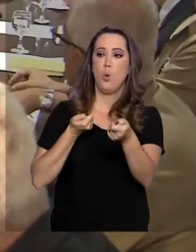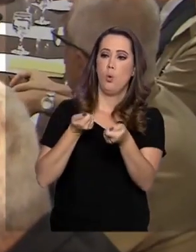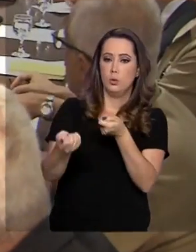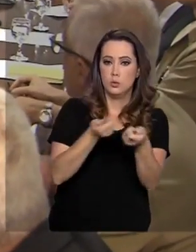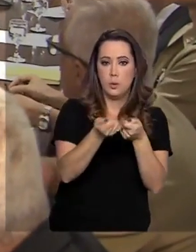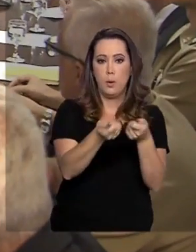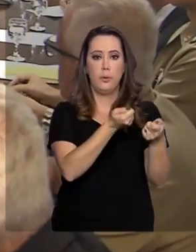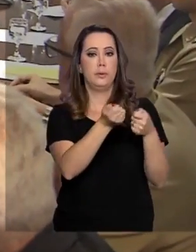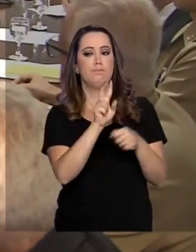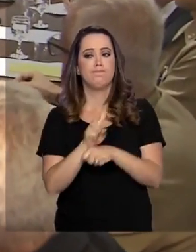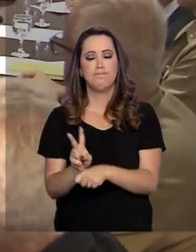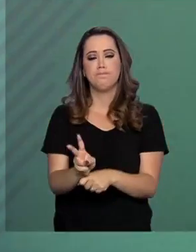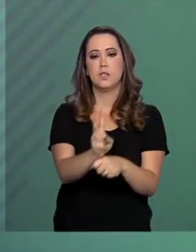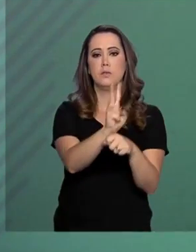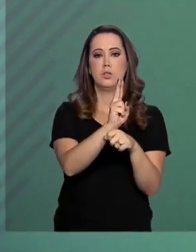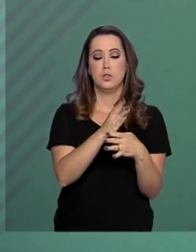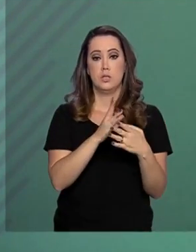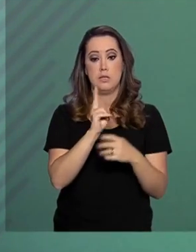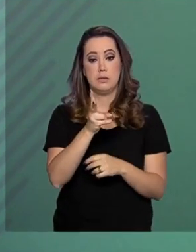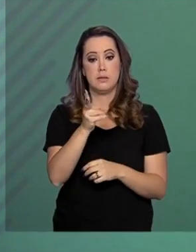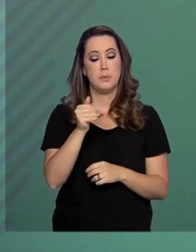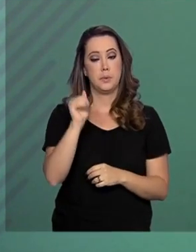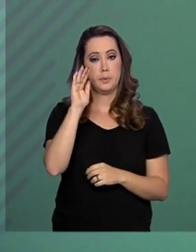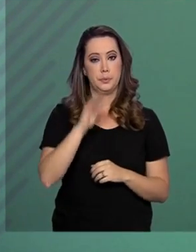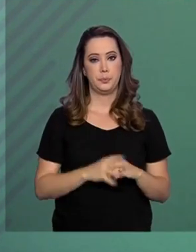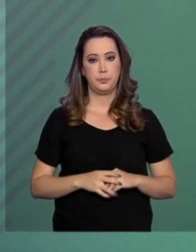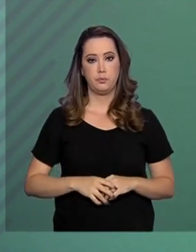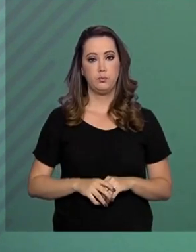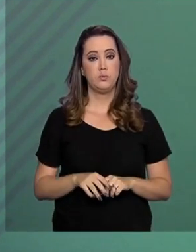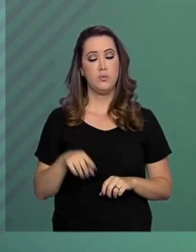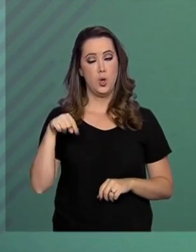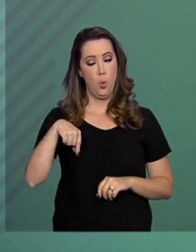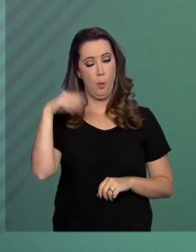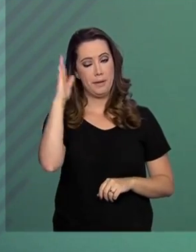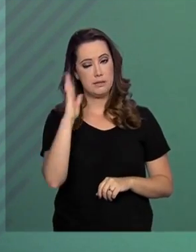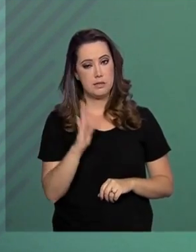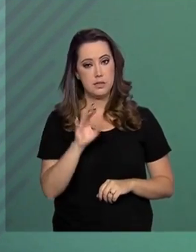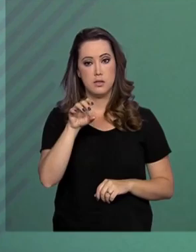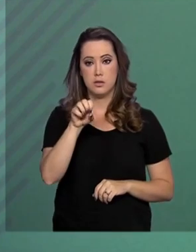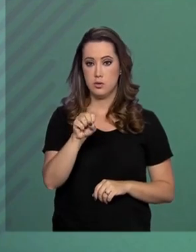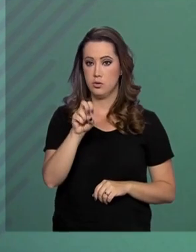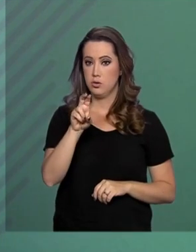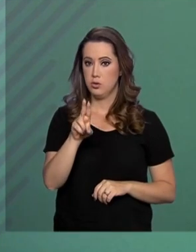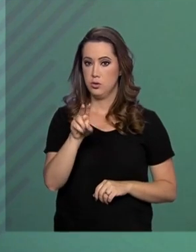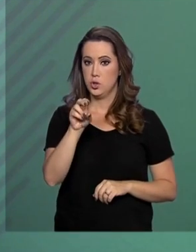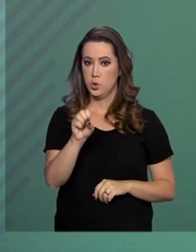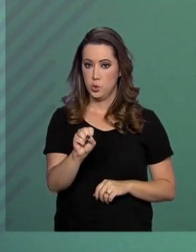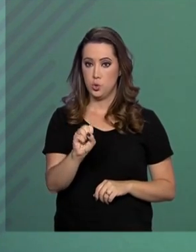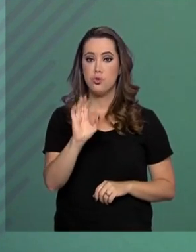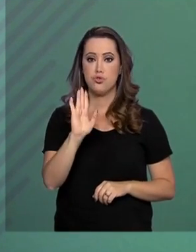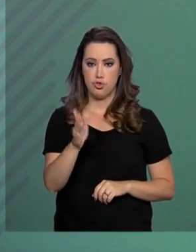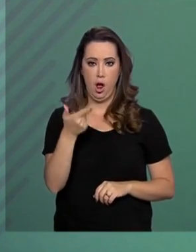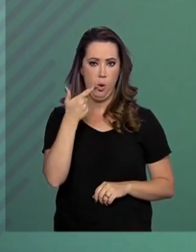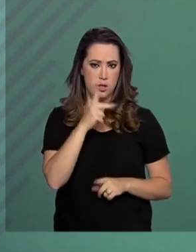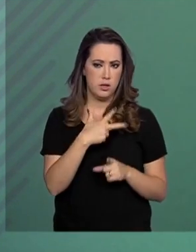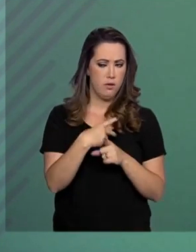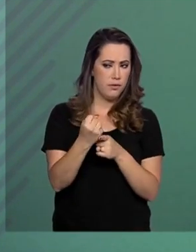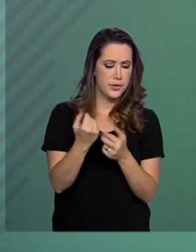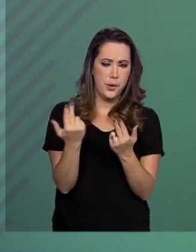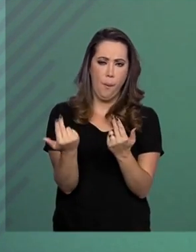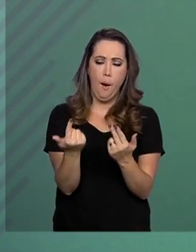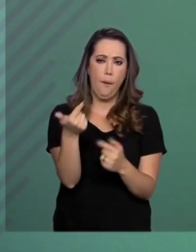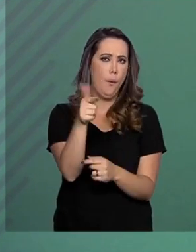devem ser intensificadas. O sistema de saúde brasileiro já deu conta de casos semelhantes como